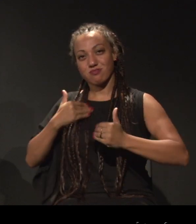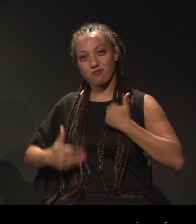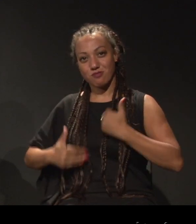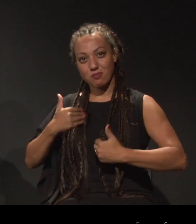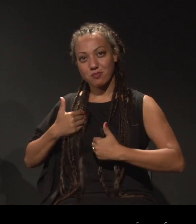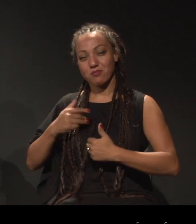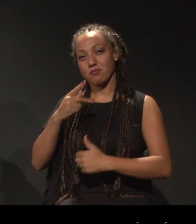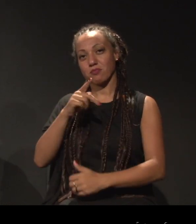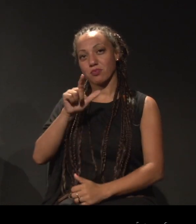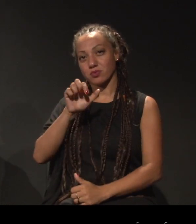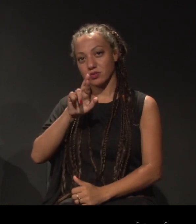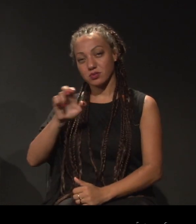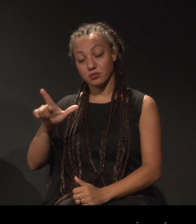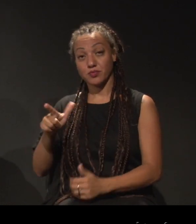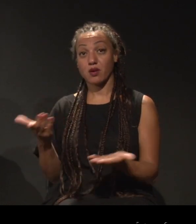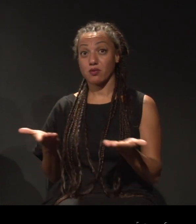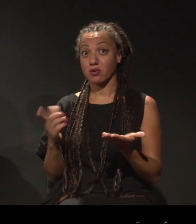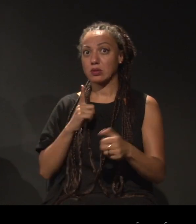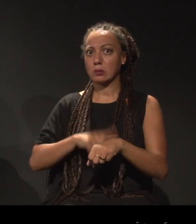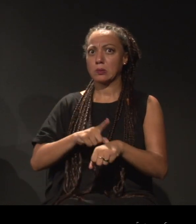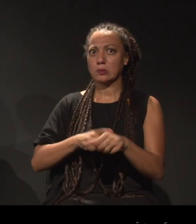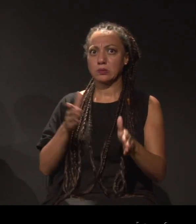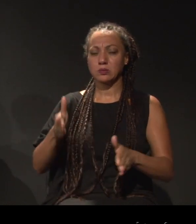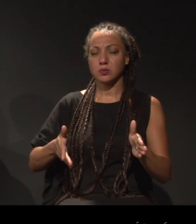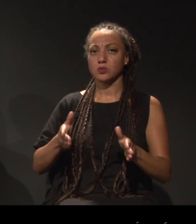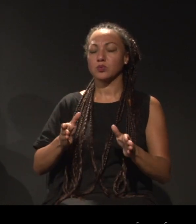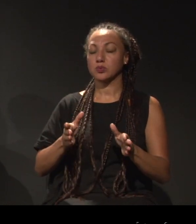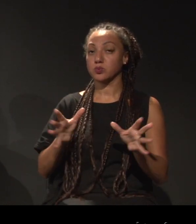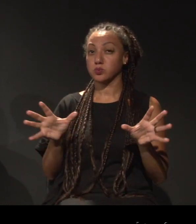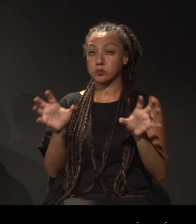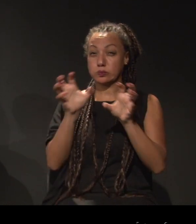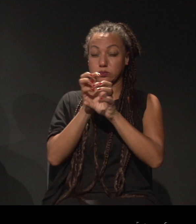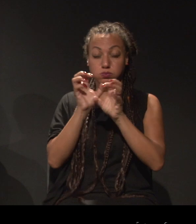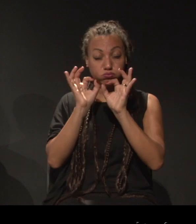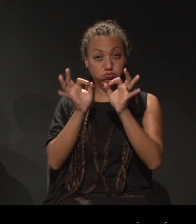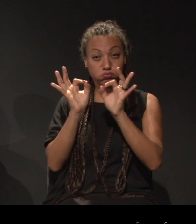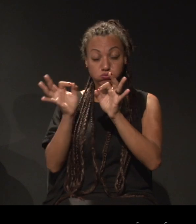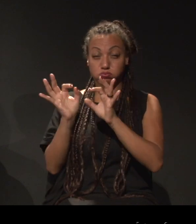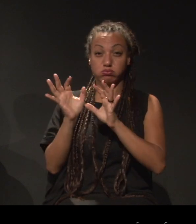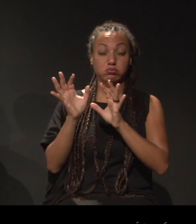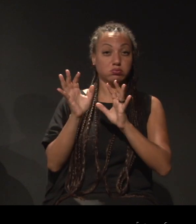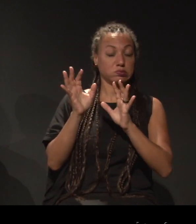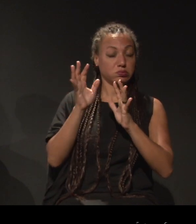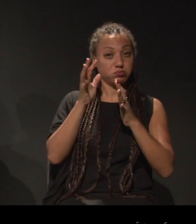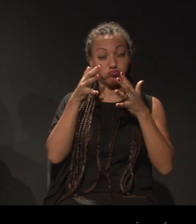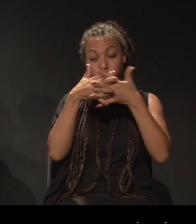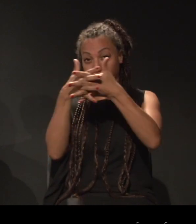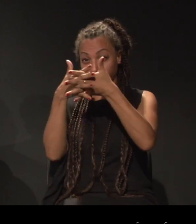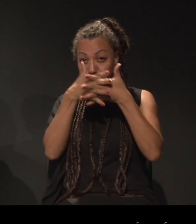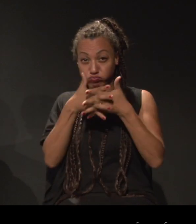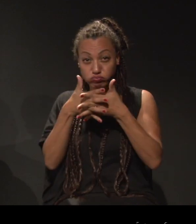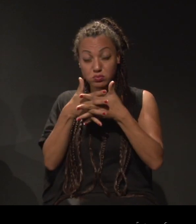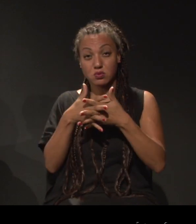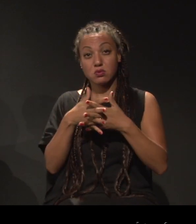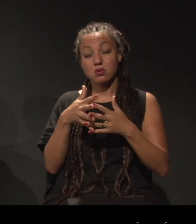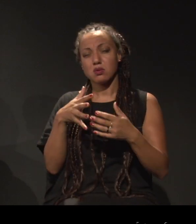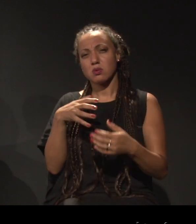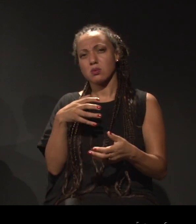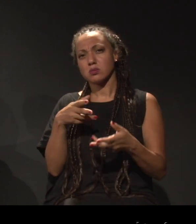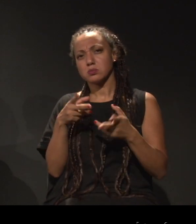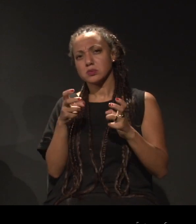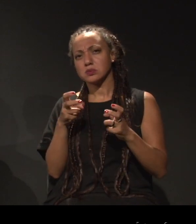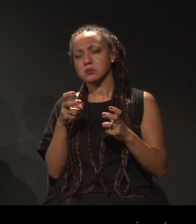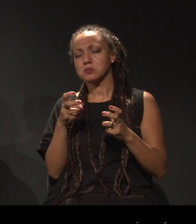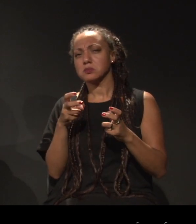momento meio tenebroso, meio nebuloso. E aí, eu senti